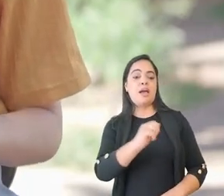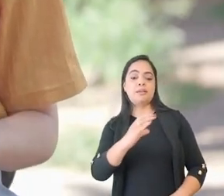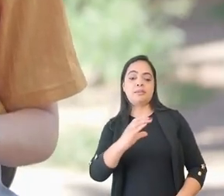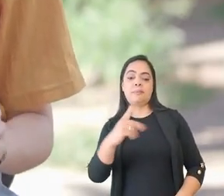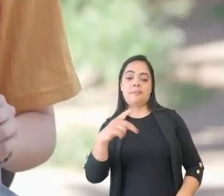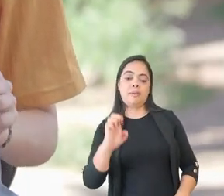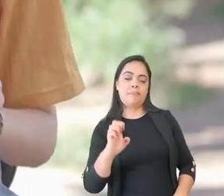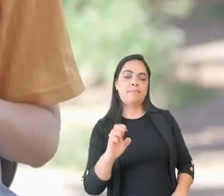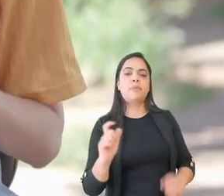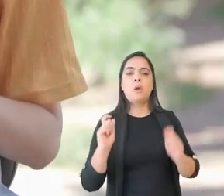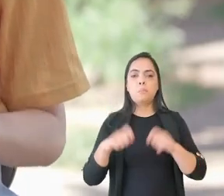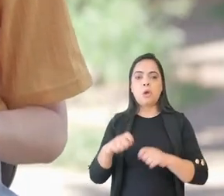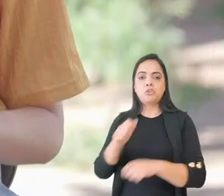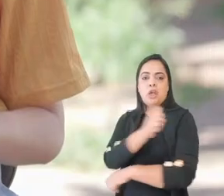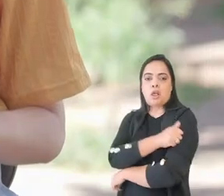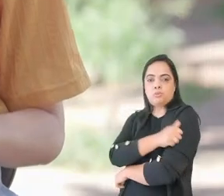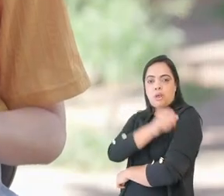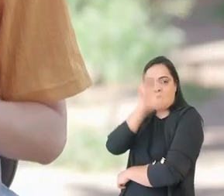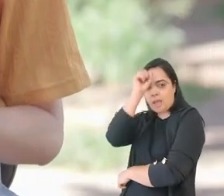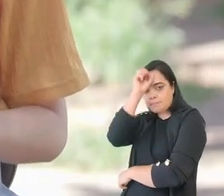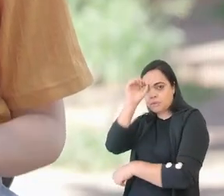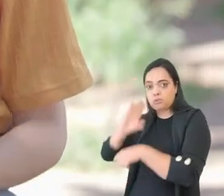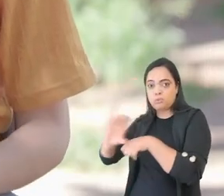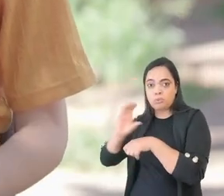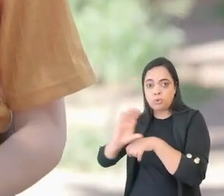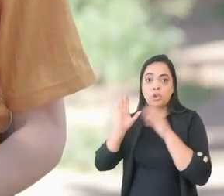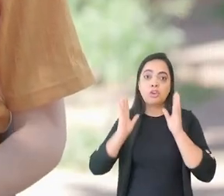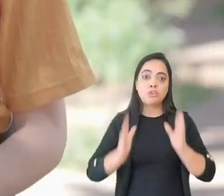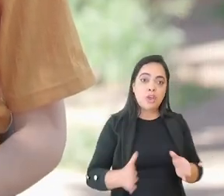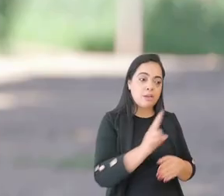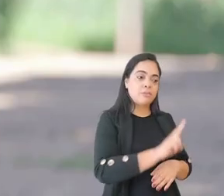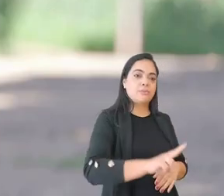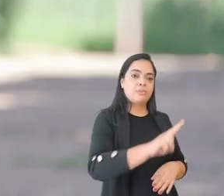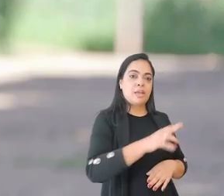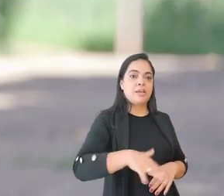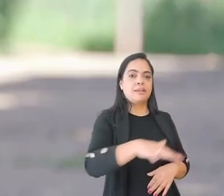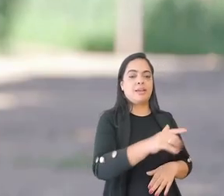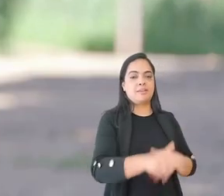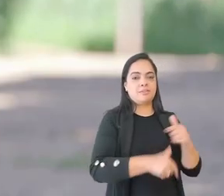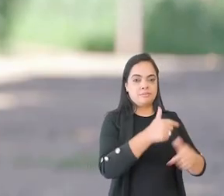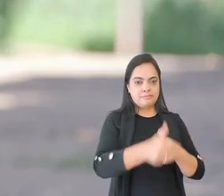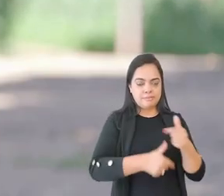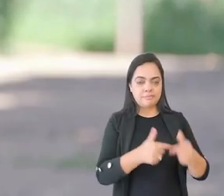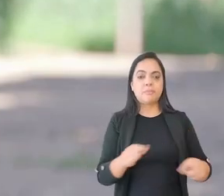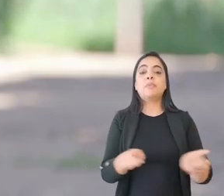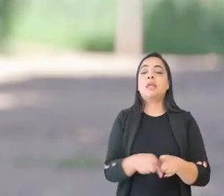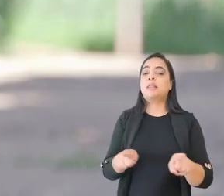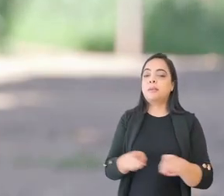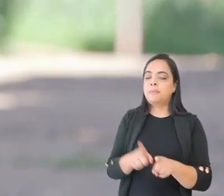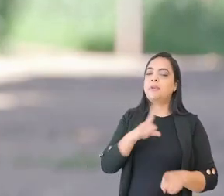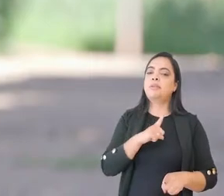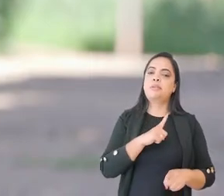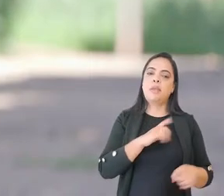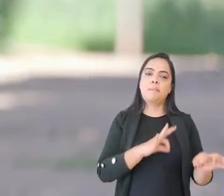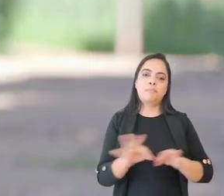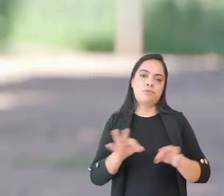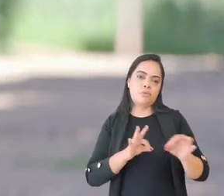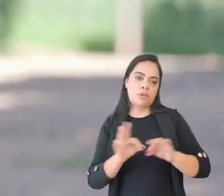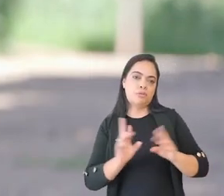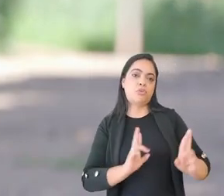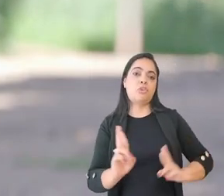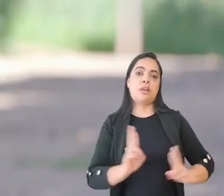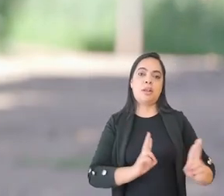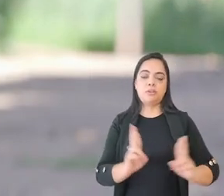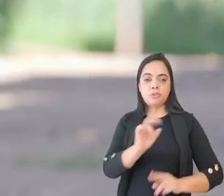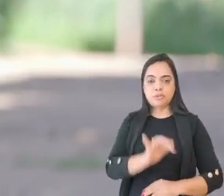estudantes podem aplicar o que aprendem no curso já no mercado de trabalho. Nela também são desenvolvidos projetos na área de Relações